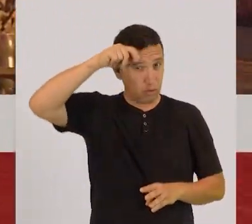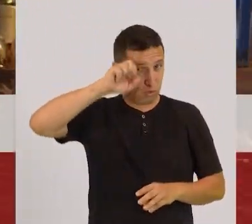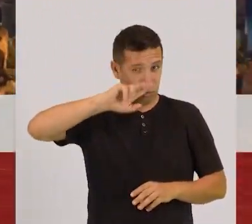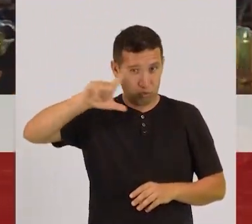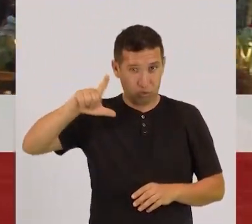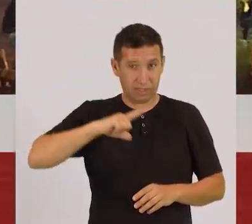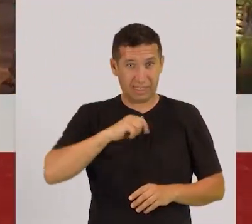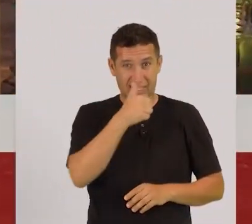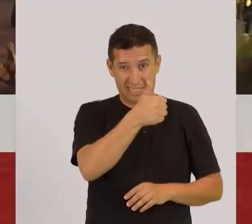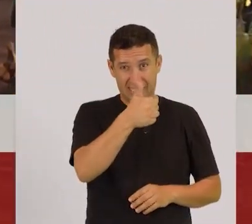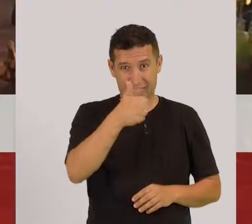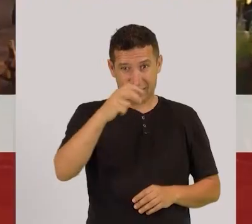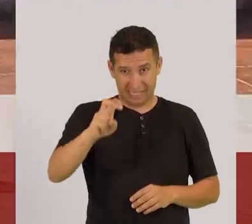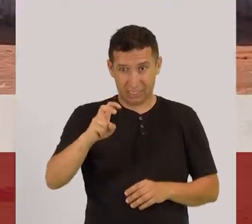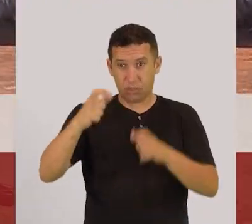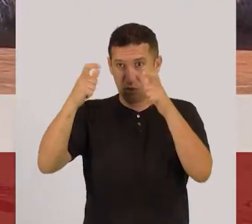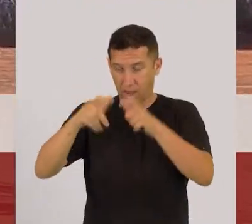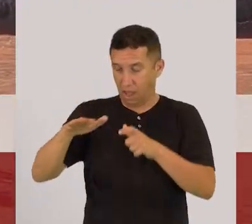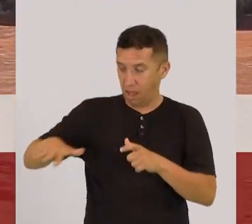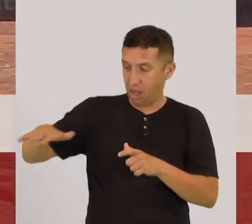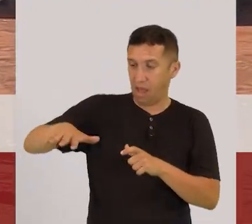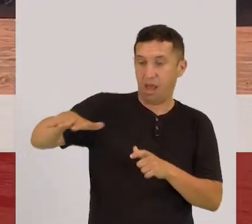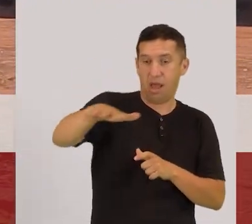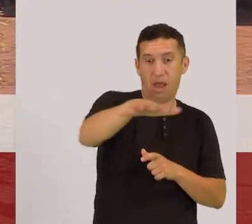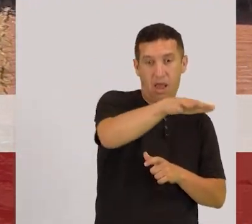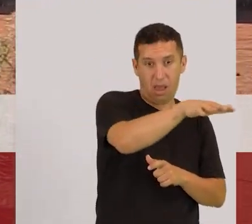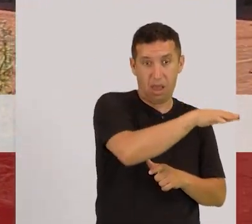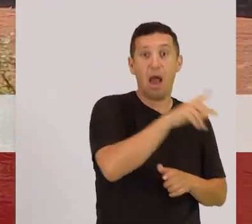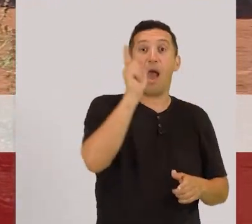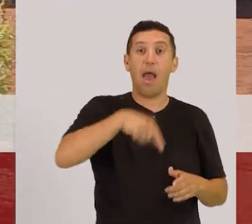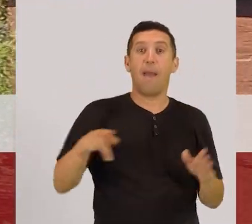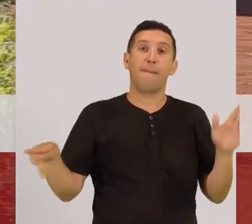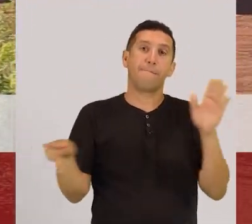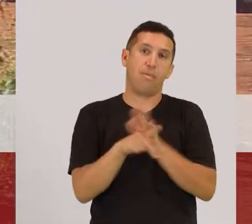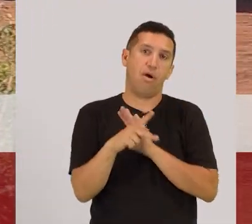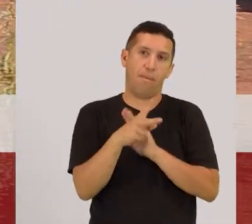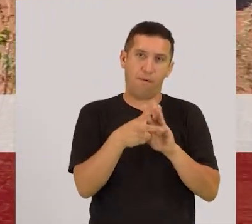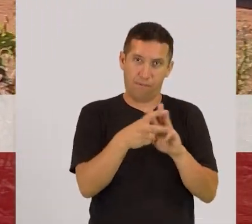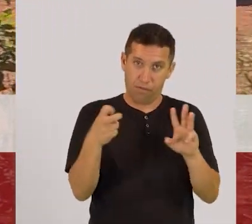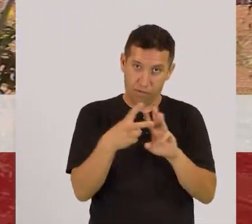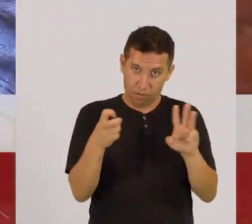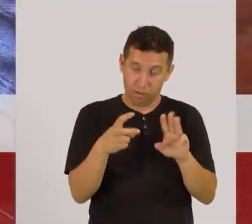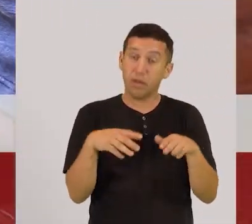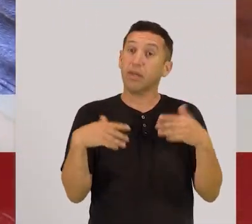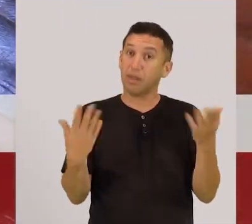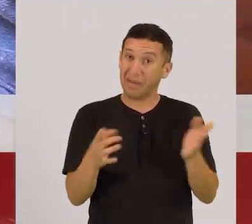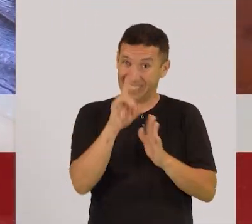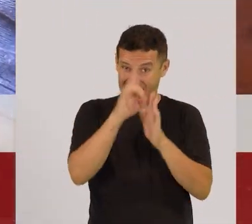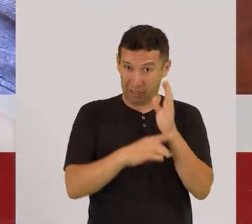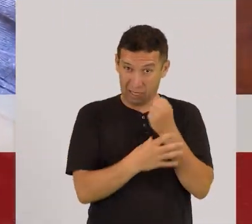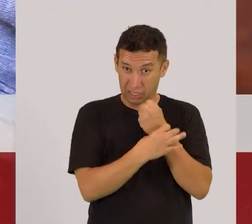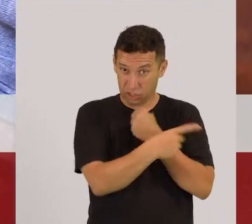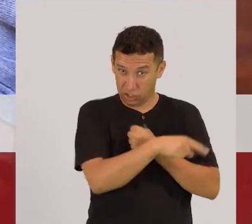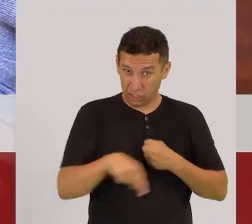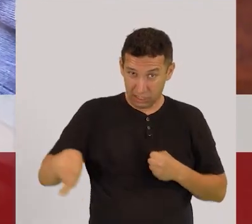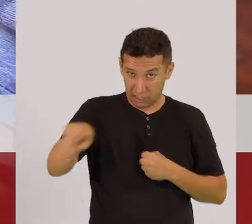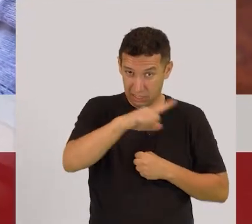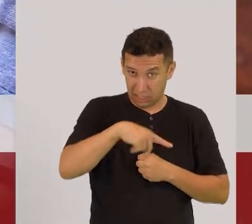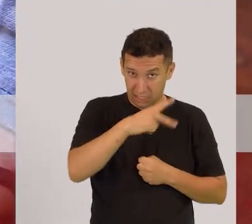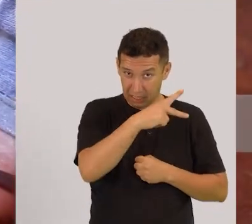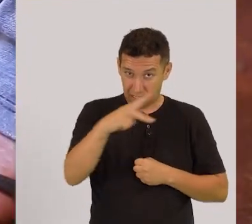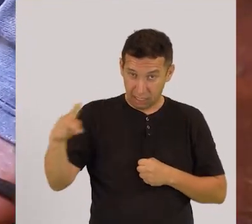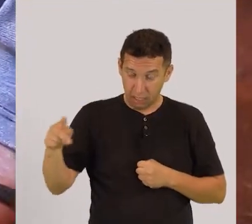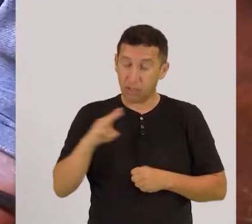do Sul tem 115 áreas identificadas como território indígena. Para garantir os direitos desses povos, em 2007,